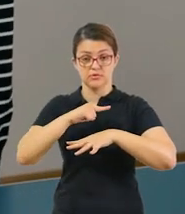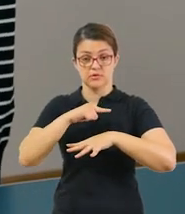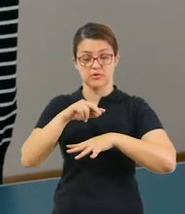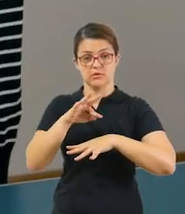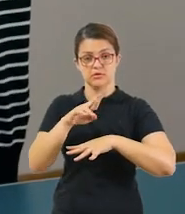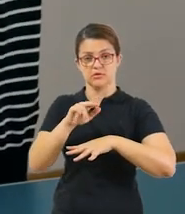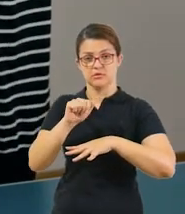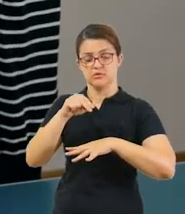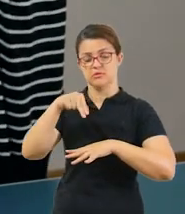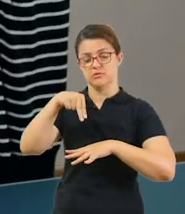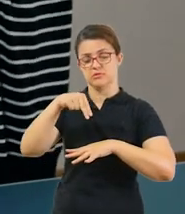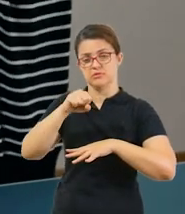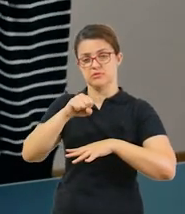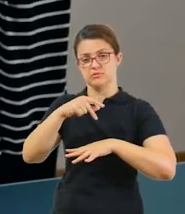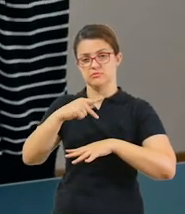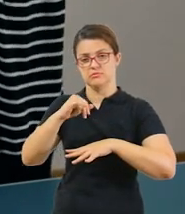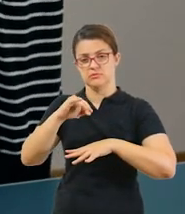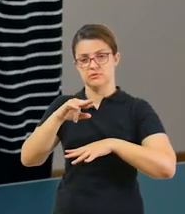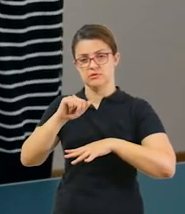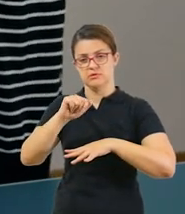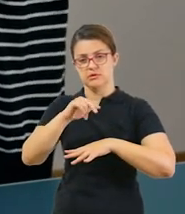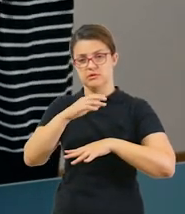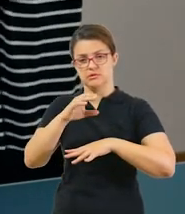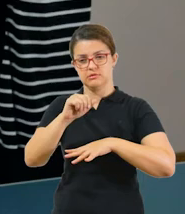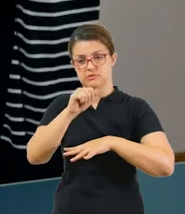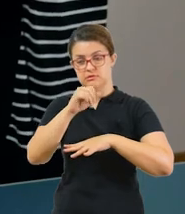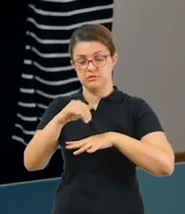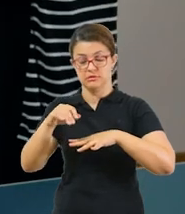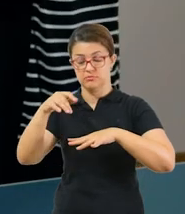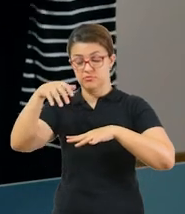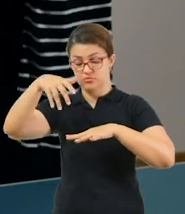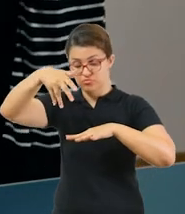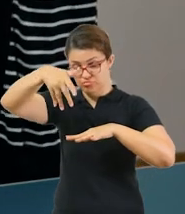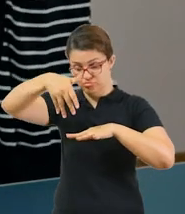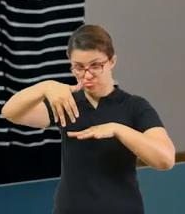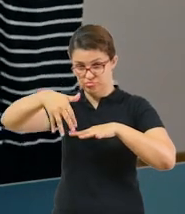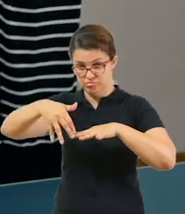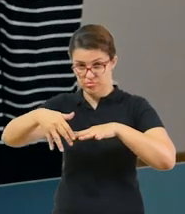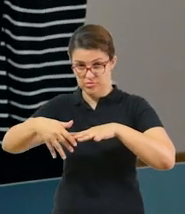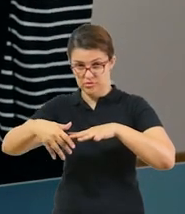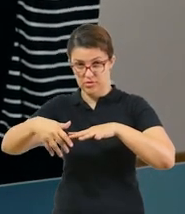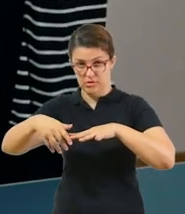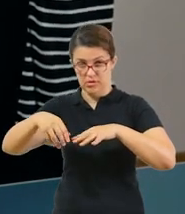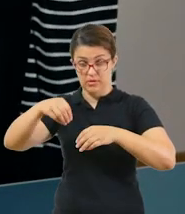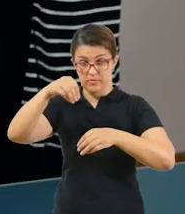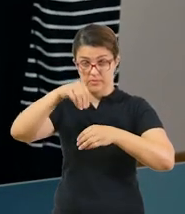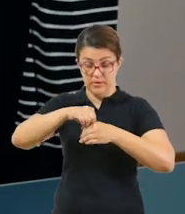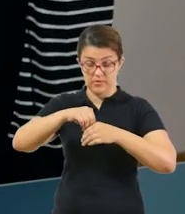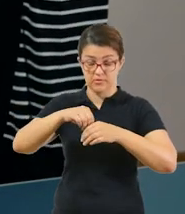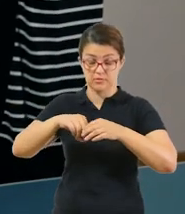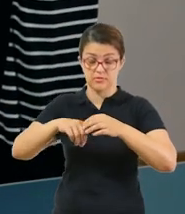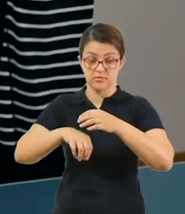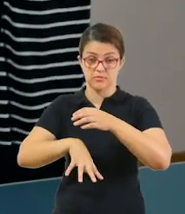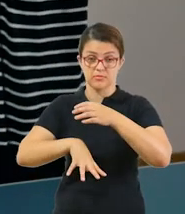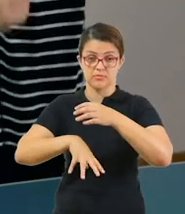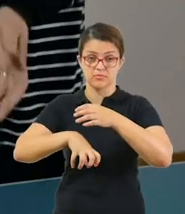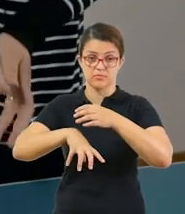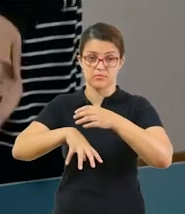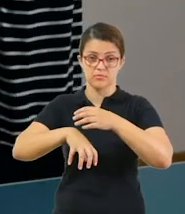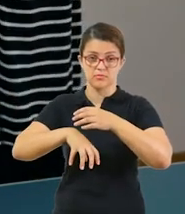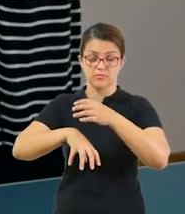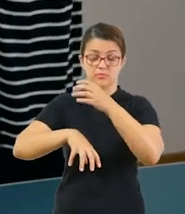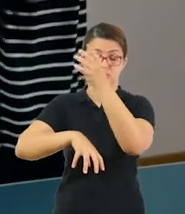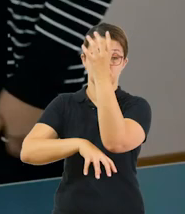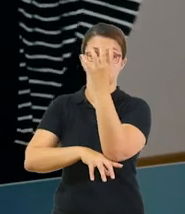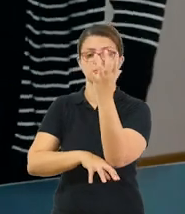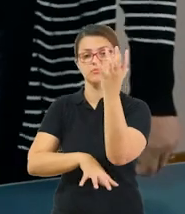transpiração, que a água da chuva se infiltra no solo. Ela é absorvida também pelas plantas, que depois de utilizá